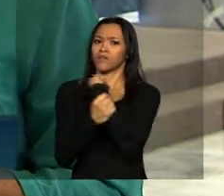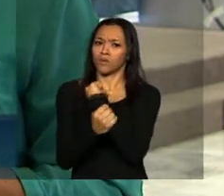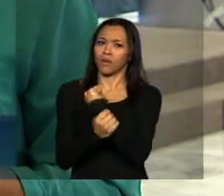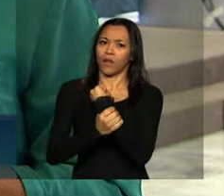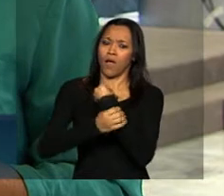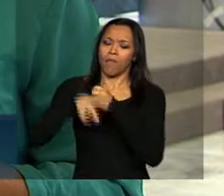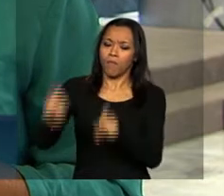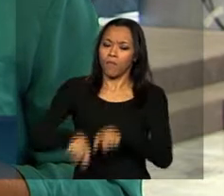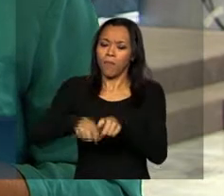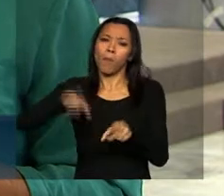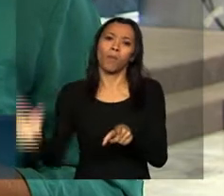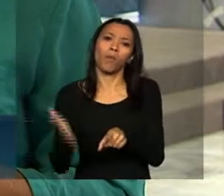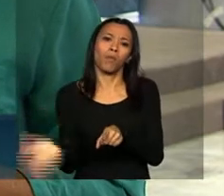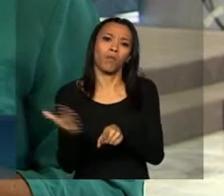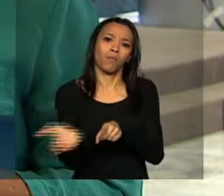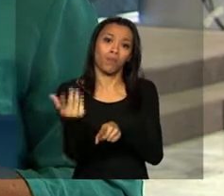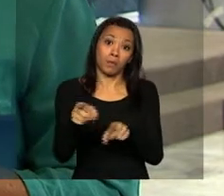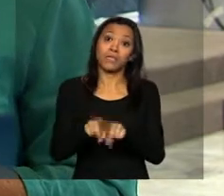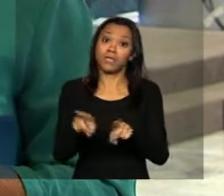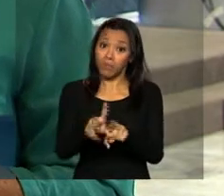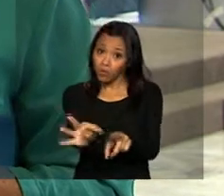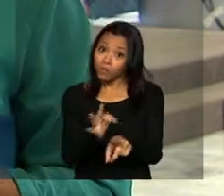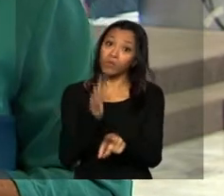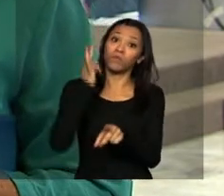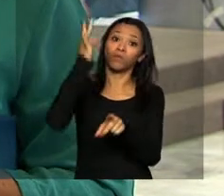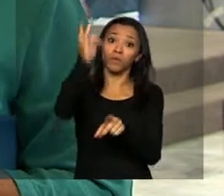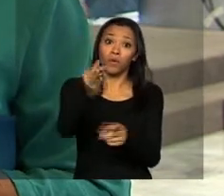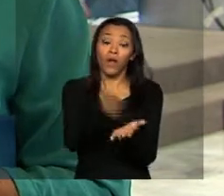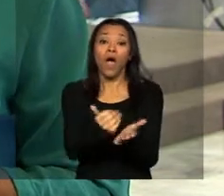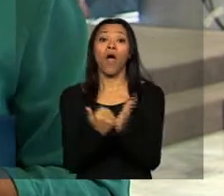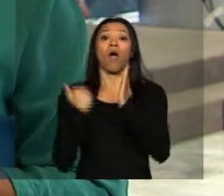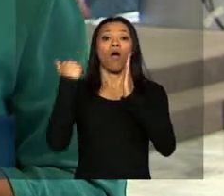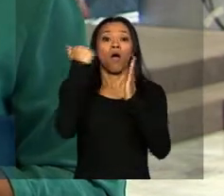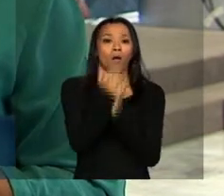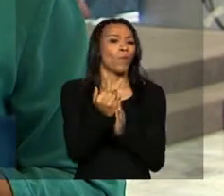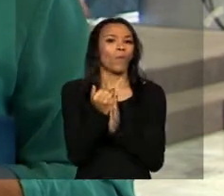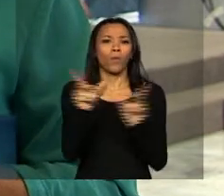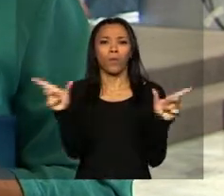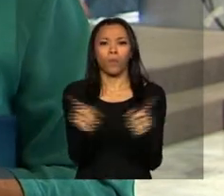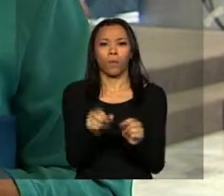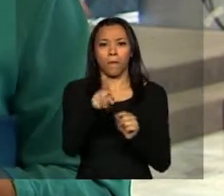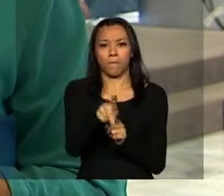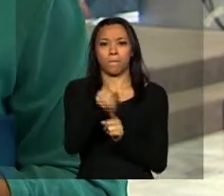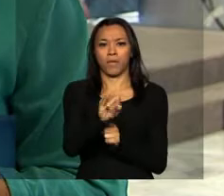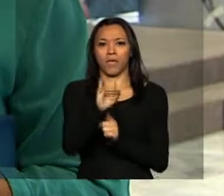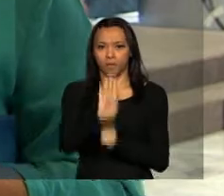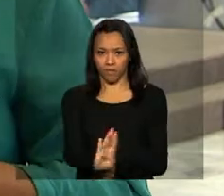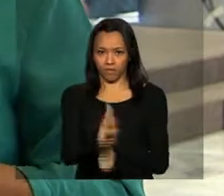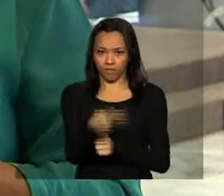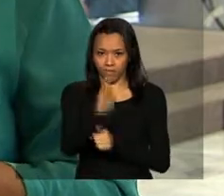e a produtividade e consequentemente o aumento do PIB, o Produto Interno Bruto Brasileiro.